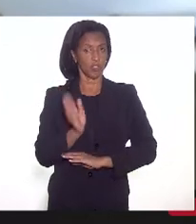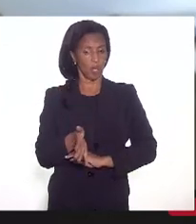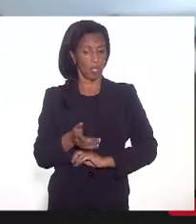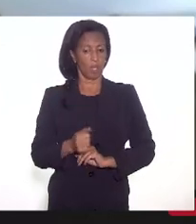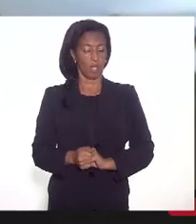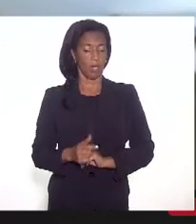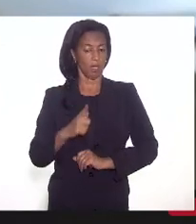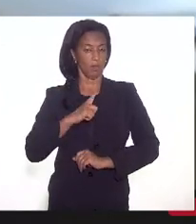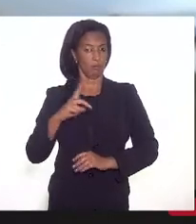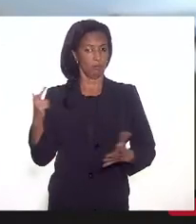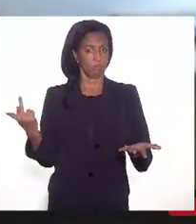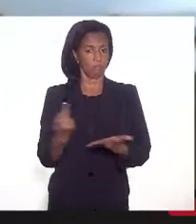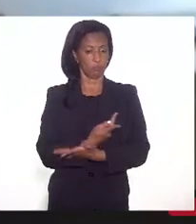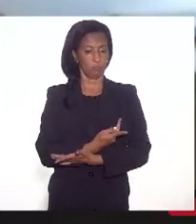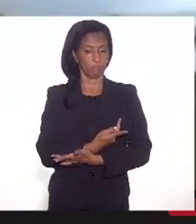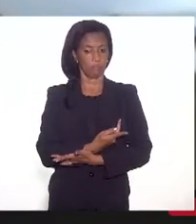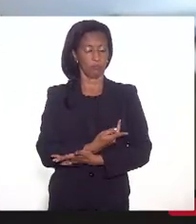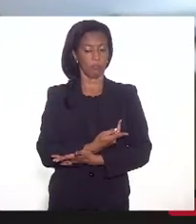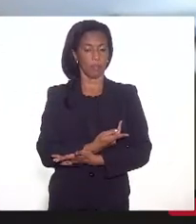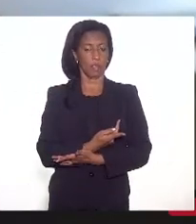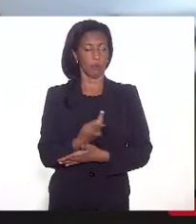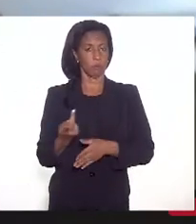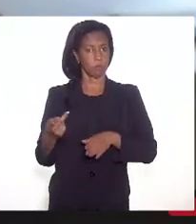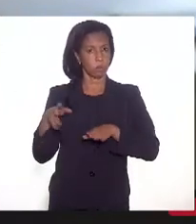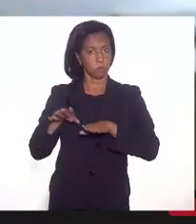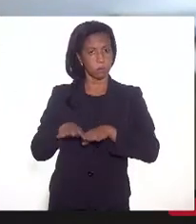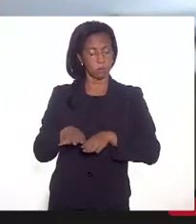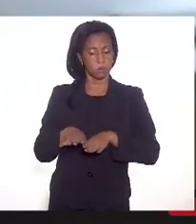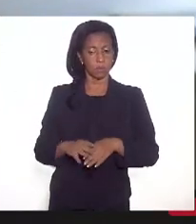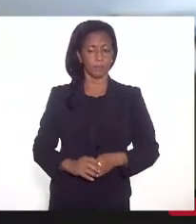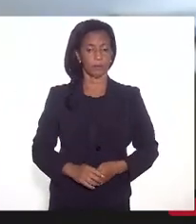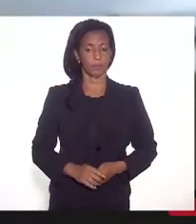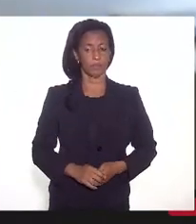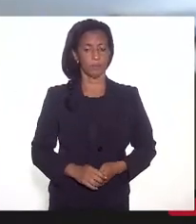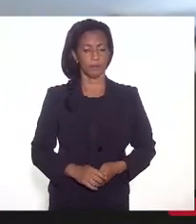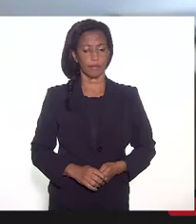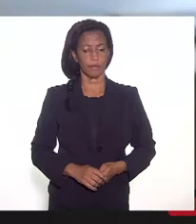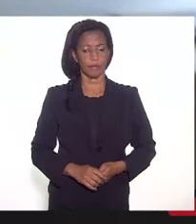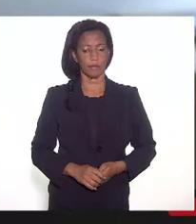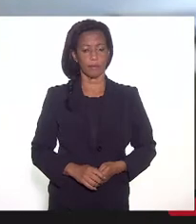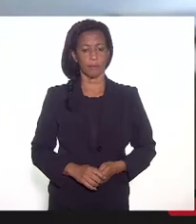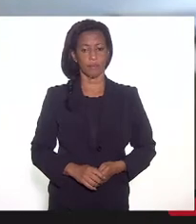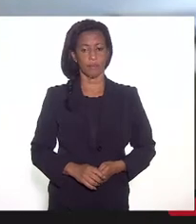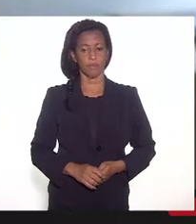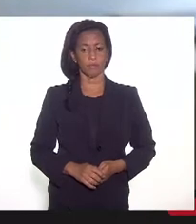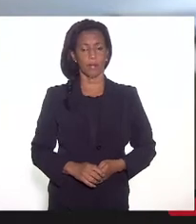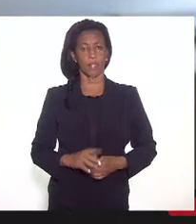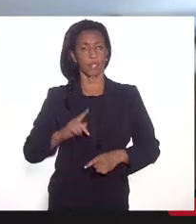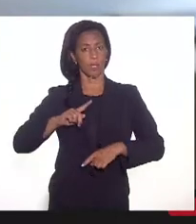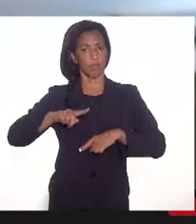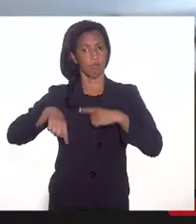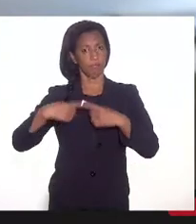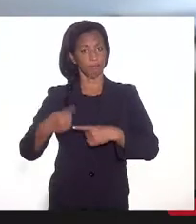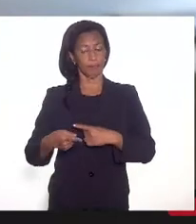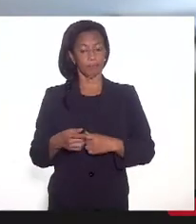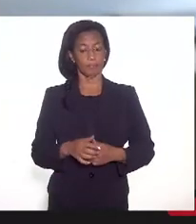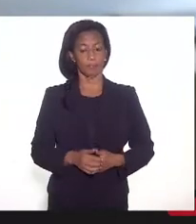houve a adesão e pós-adesão